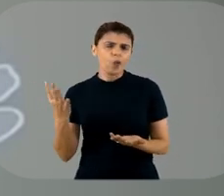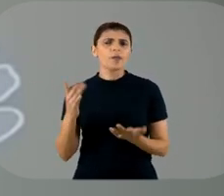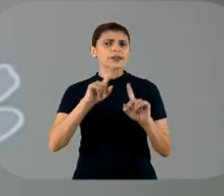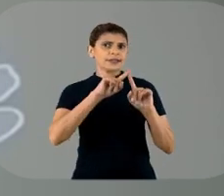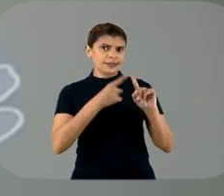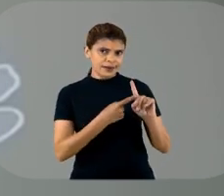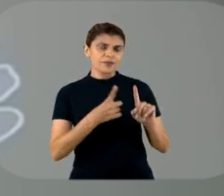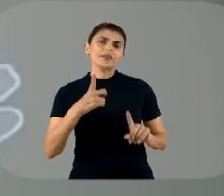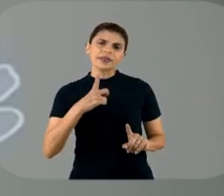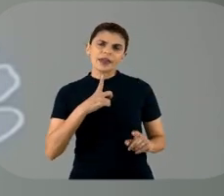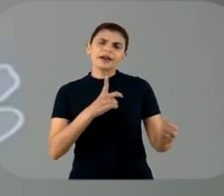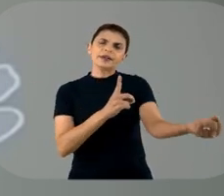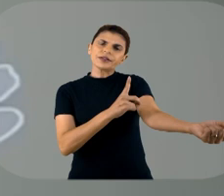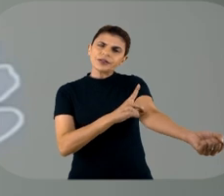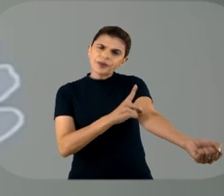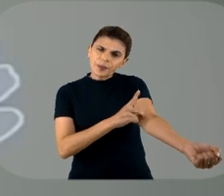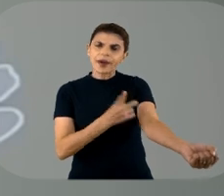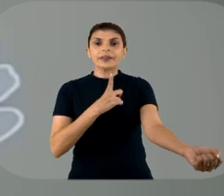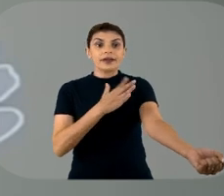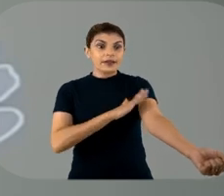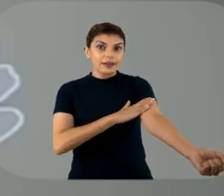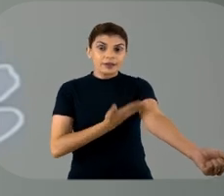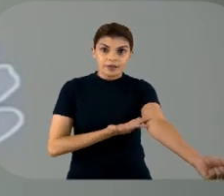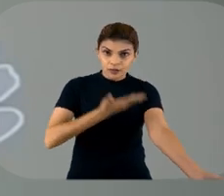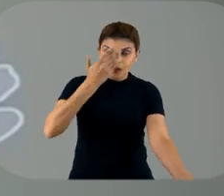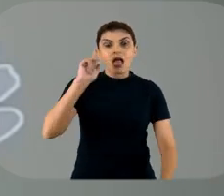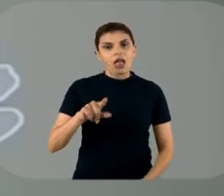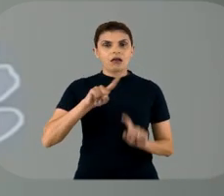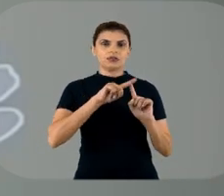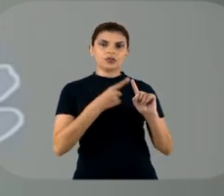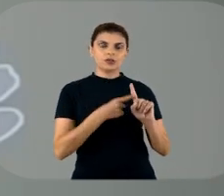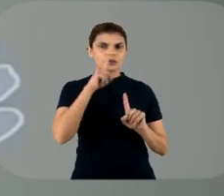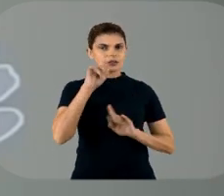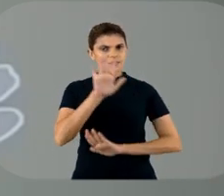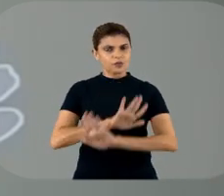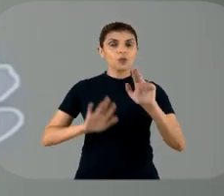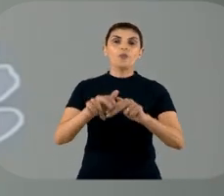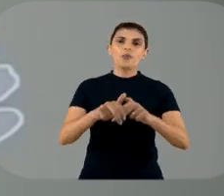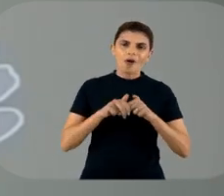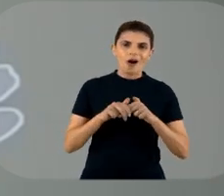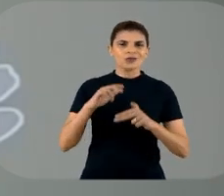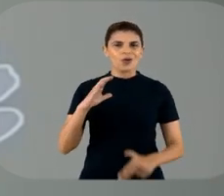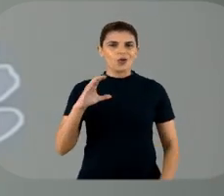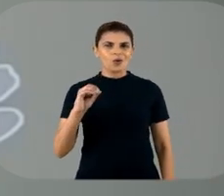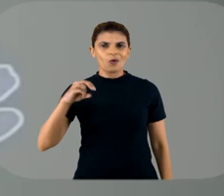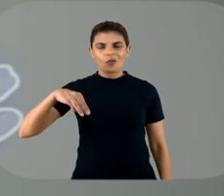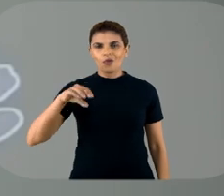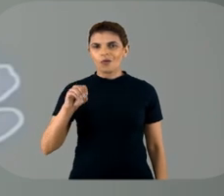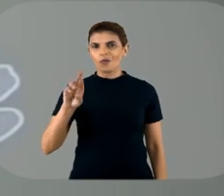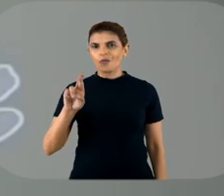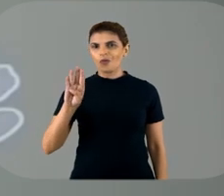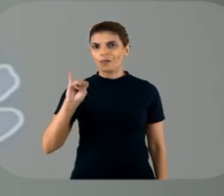diabetes e hipertensão, também são gestantes de risco por causa das comorbidades. Em relação